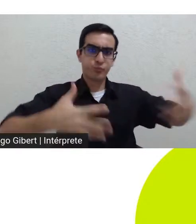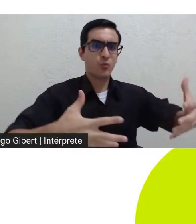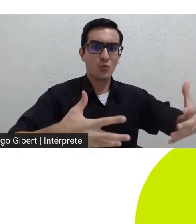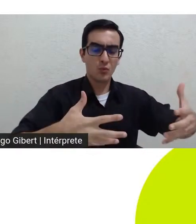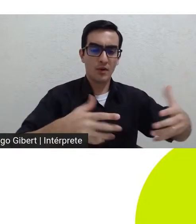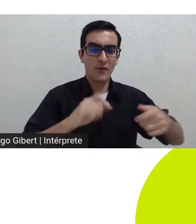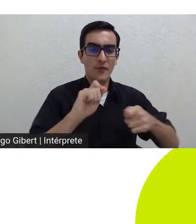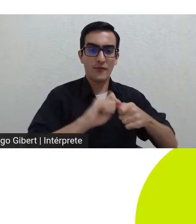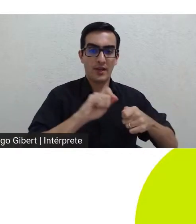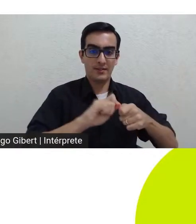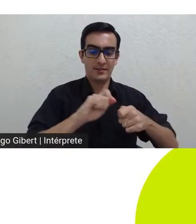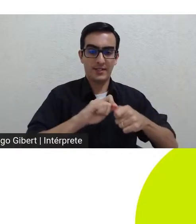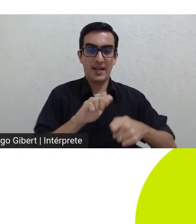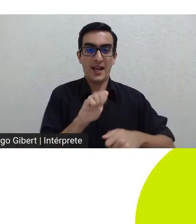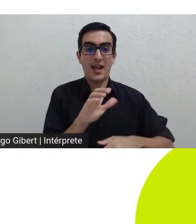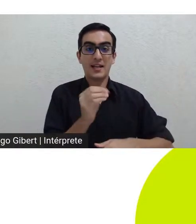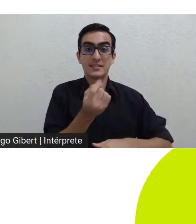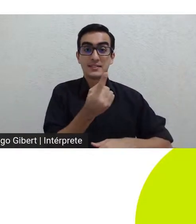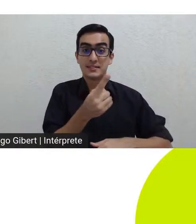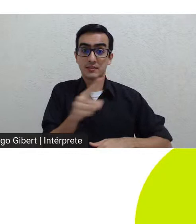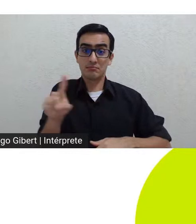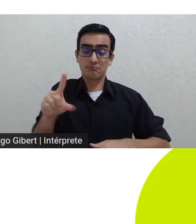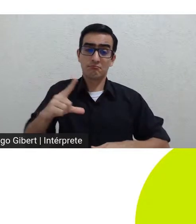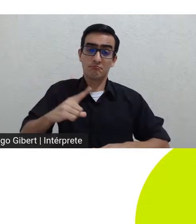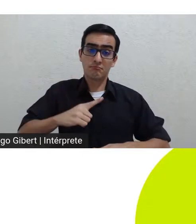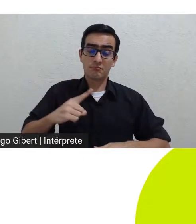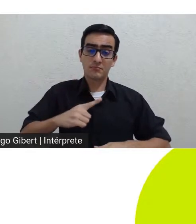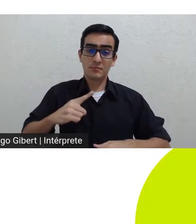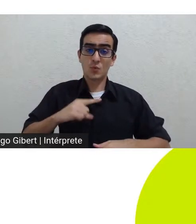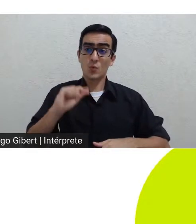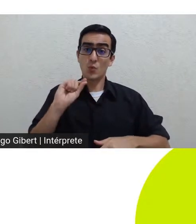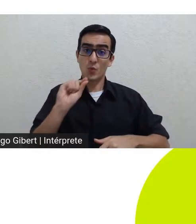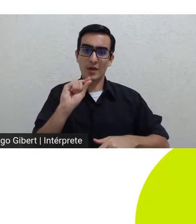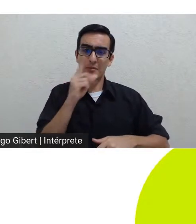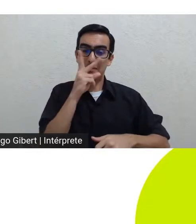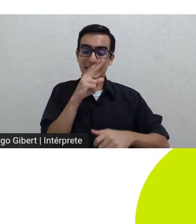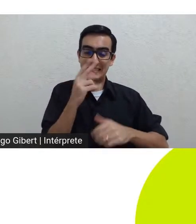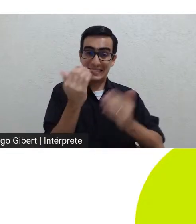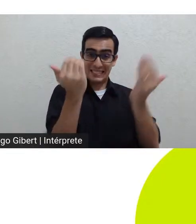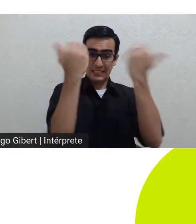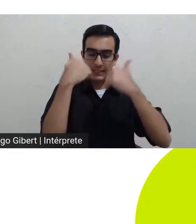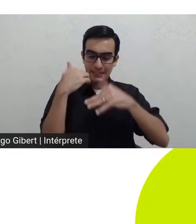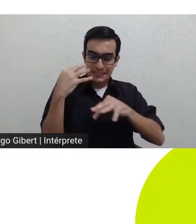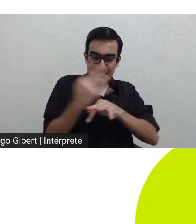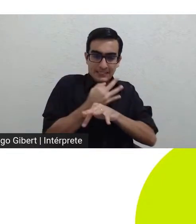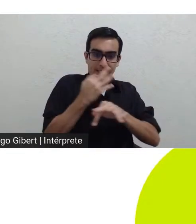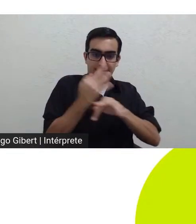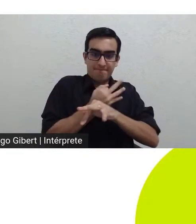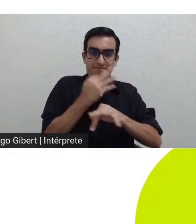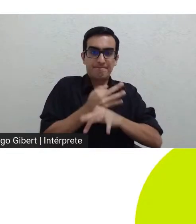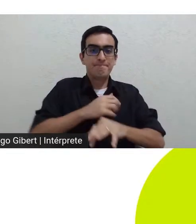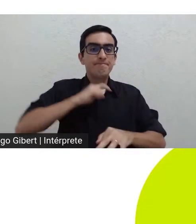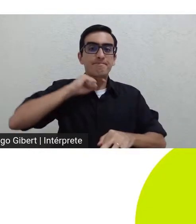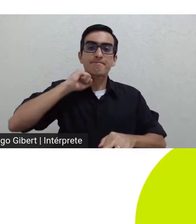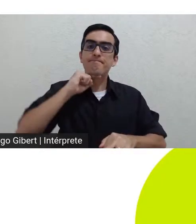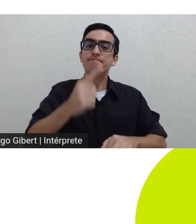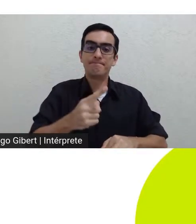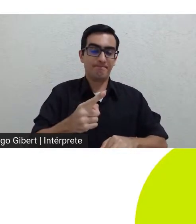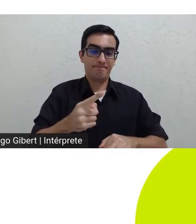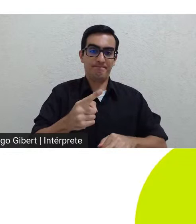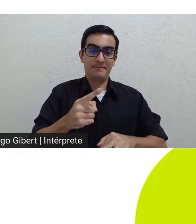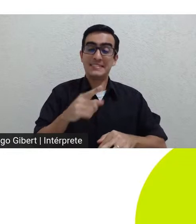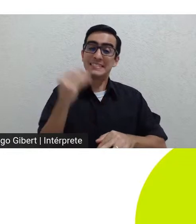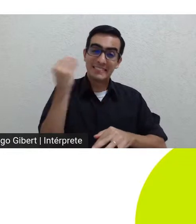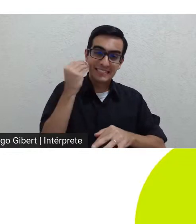Pensamentos ou atos movidos por uma força irresistível contra a qual o sujeito gostaria de